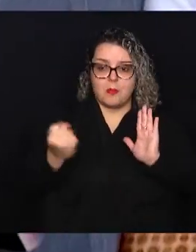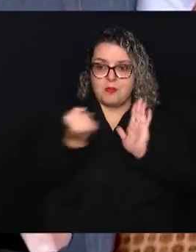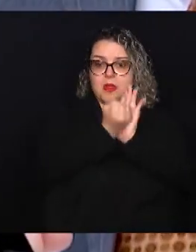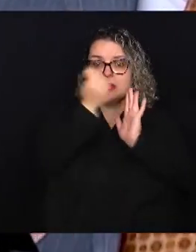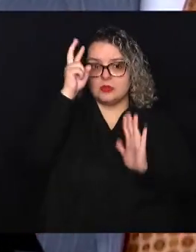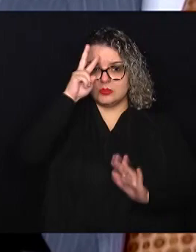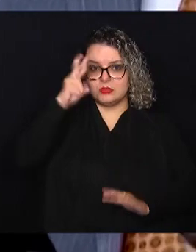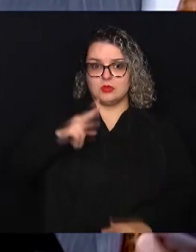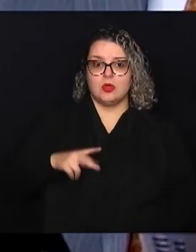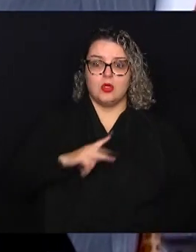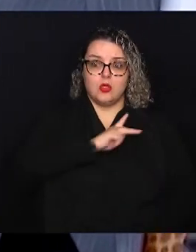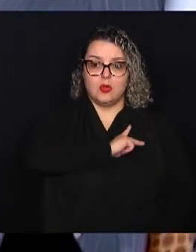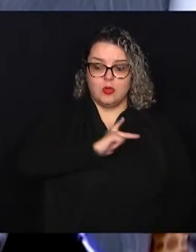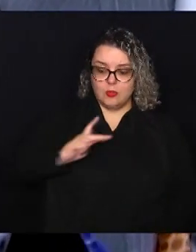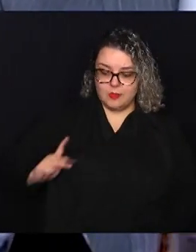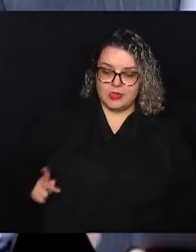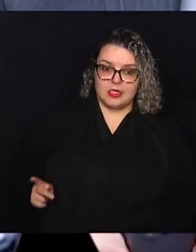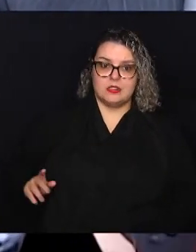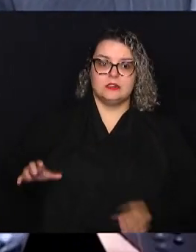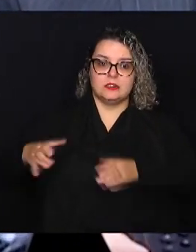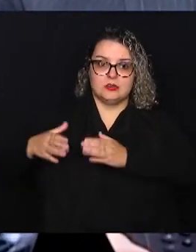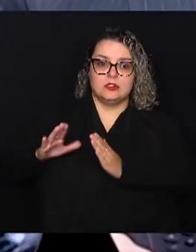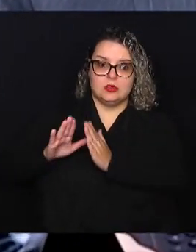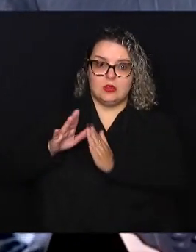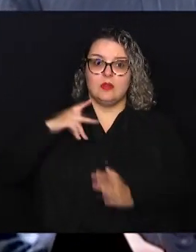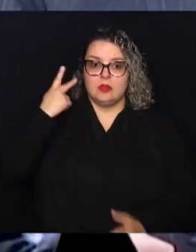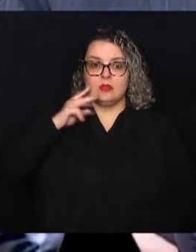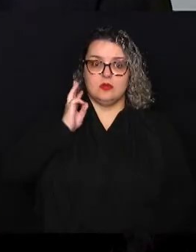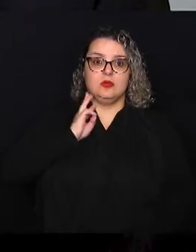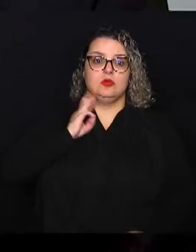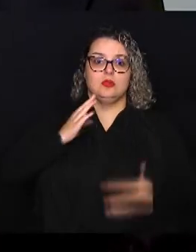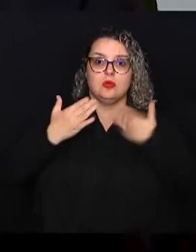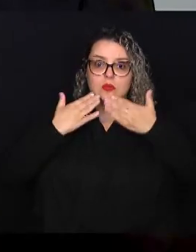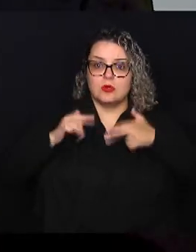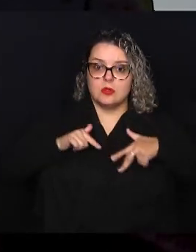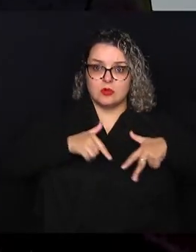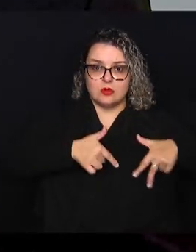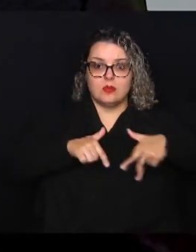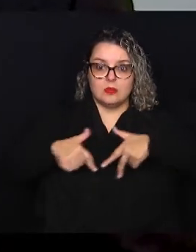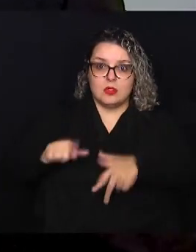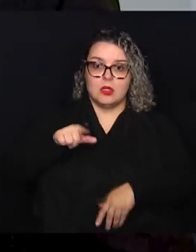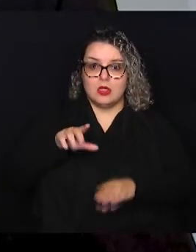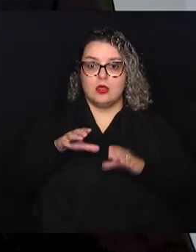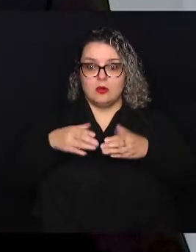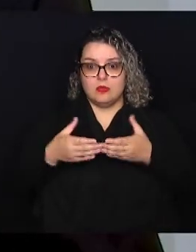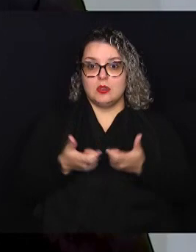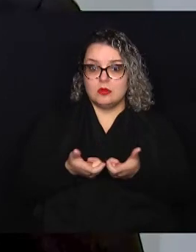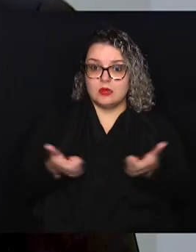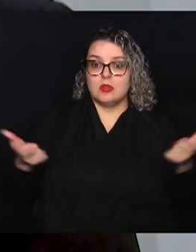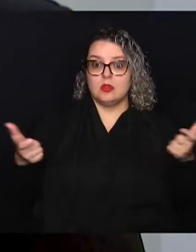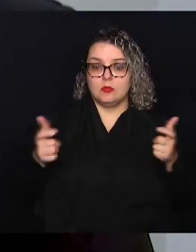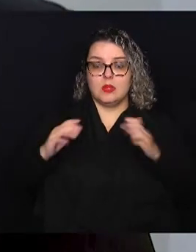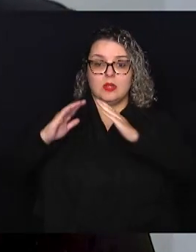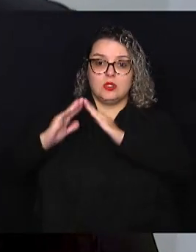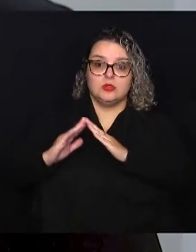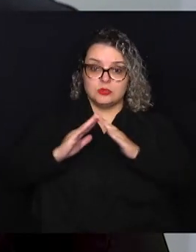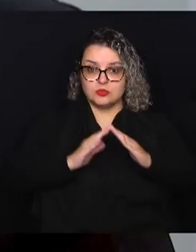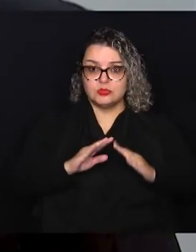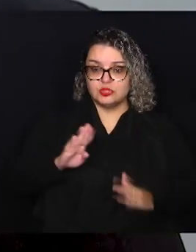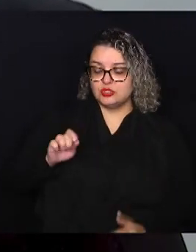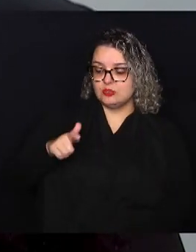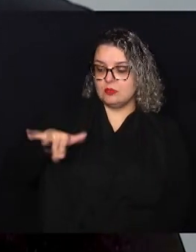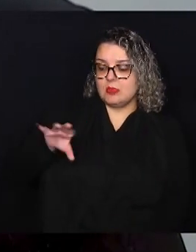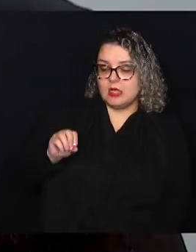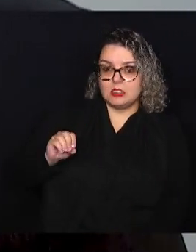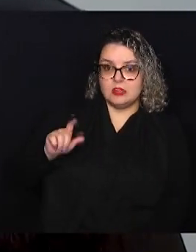Parlamentar, o vereador Cecílio Santos, conversou com os ambientalistas. É uma comissão ampla de moradores da região de Barão Geraldo, mas não